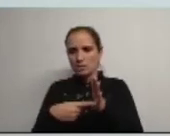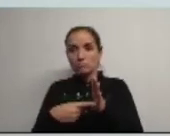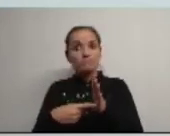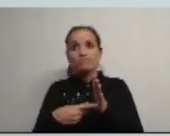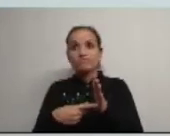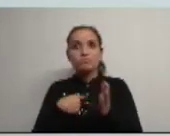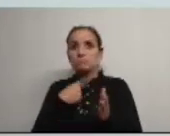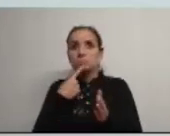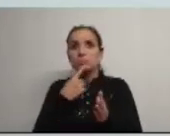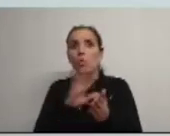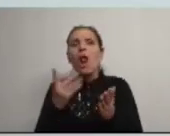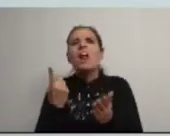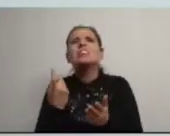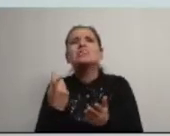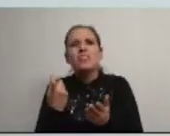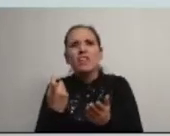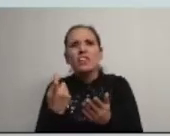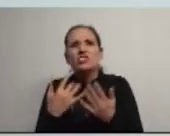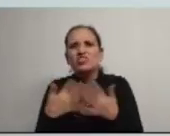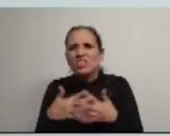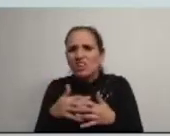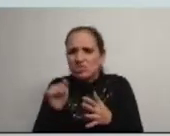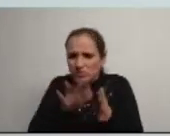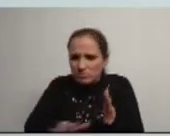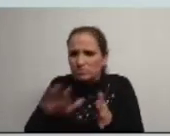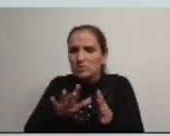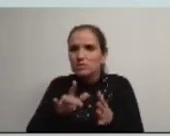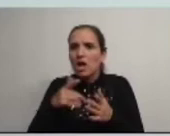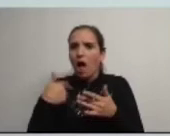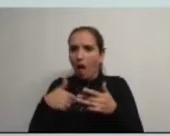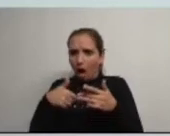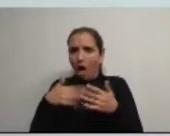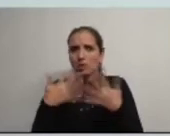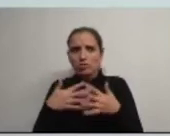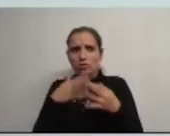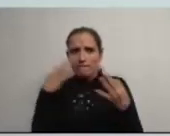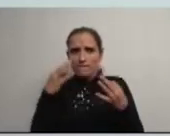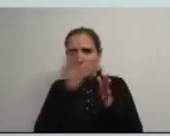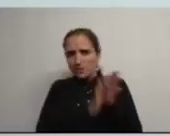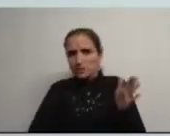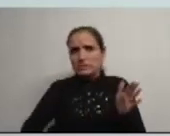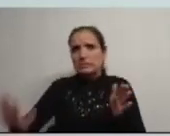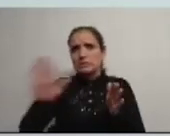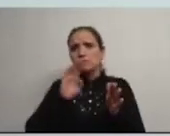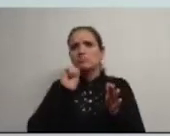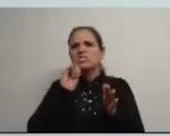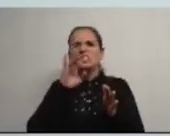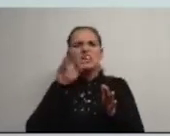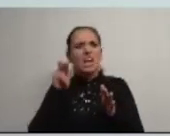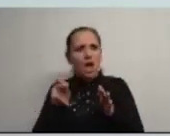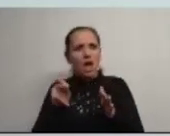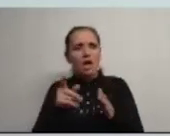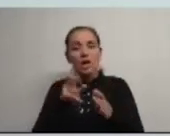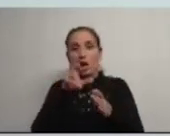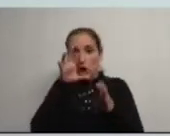não percebemos qual é a necessidade de desenvolver uma estratégia local quando haja uma estratégia subregional a nível da Sira e uma estratégia